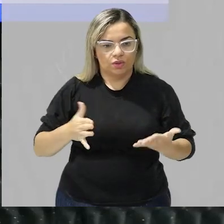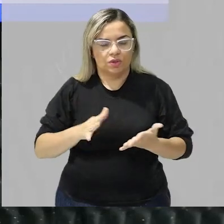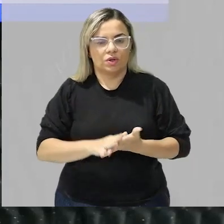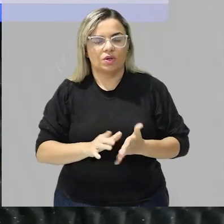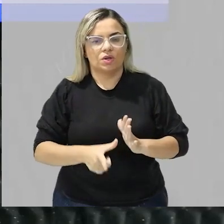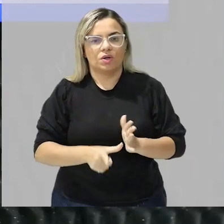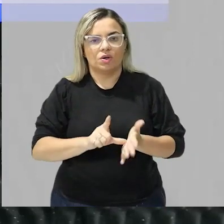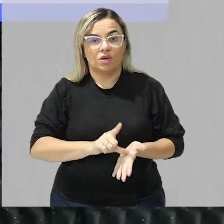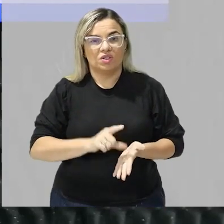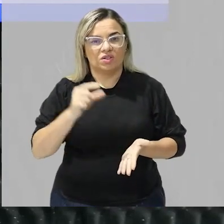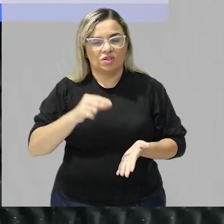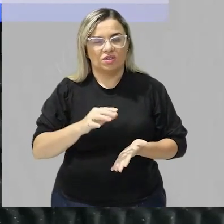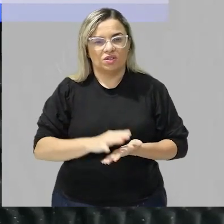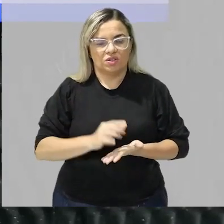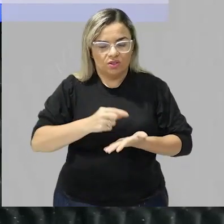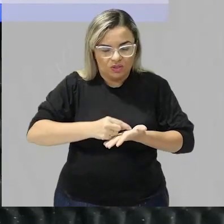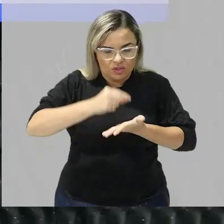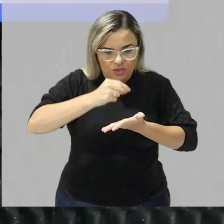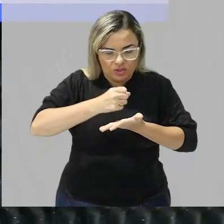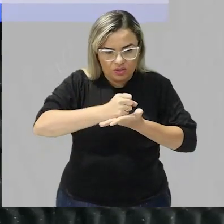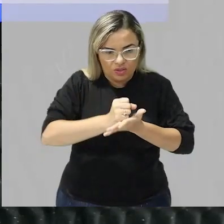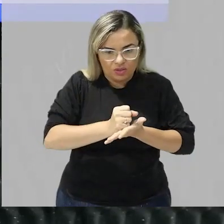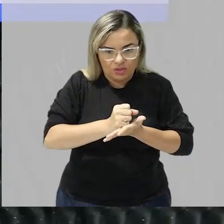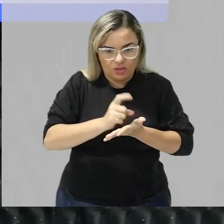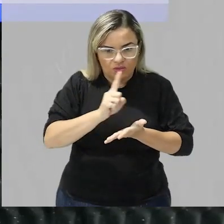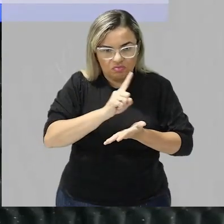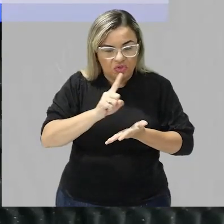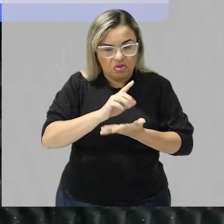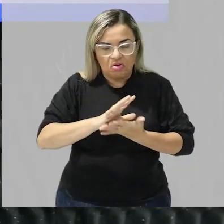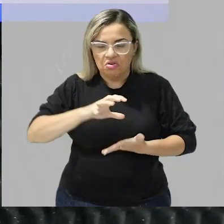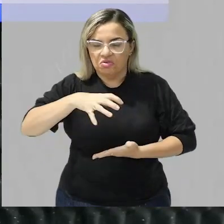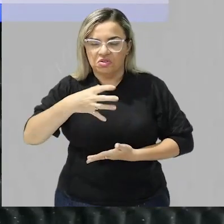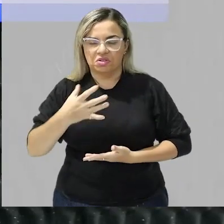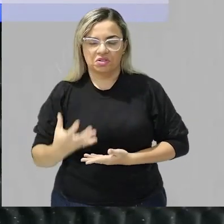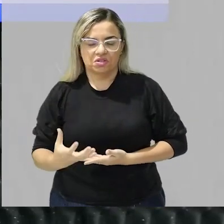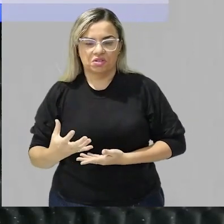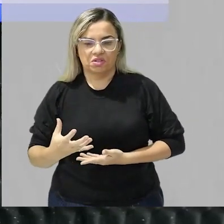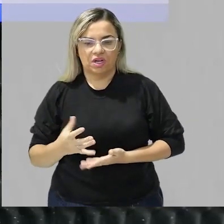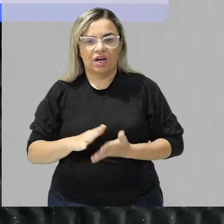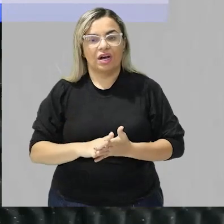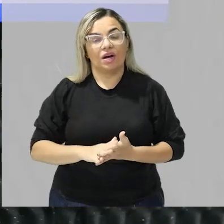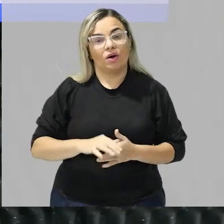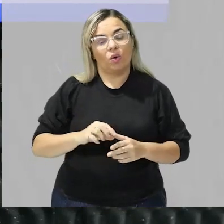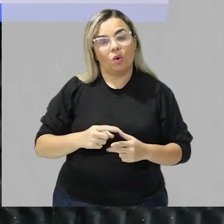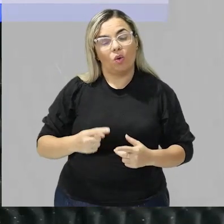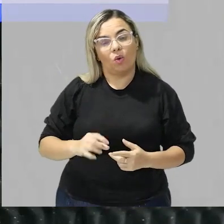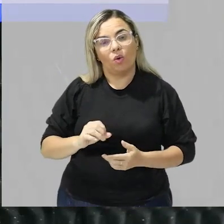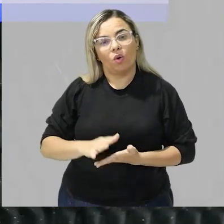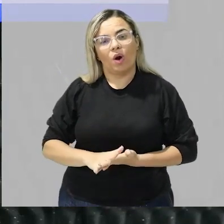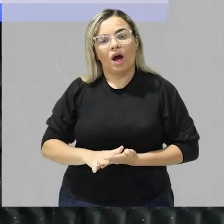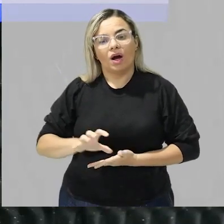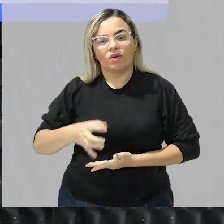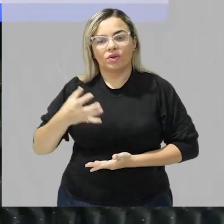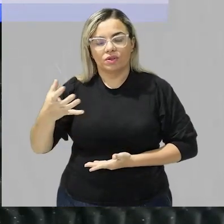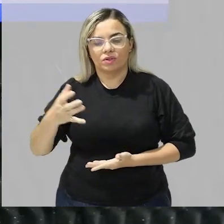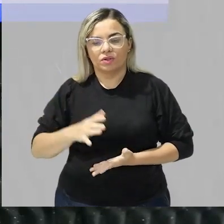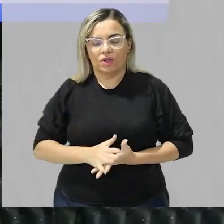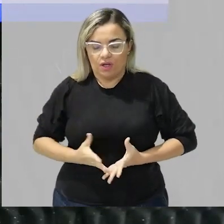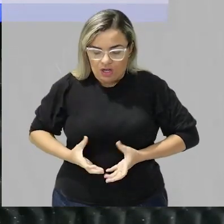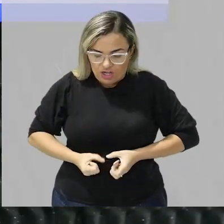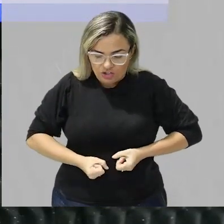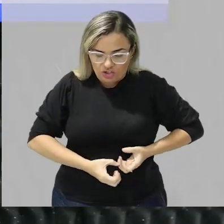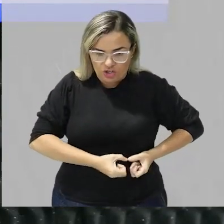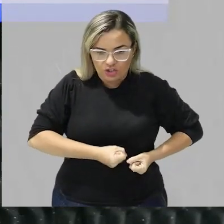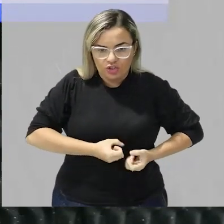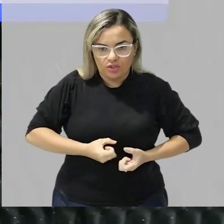não tinha acontecia na verdade né antes de tomar o medicamento acontecia a digestão da gordura então essa